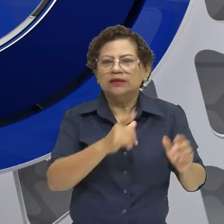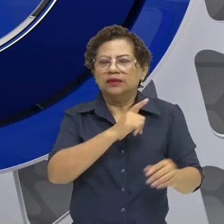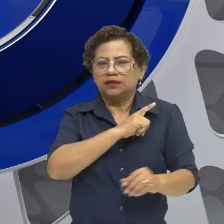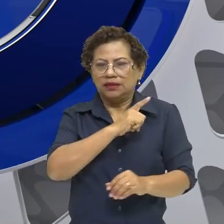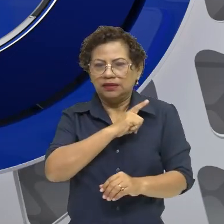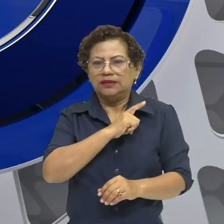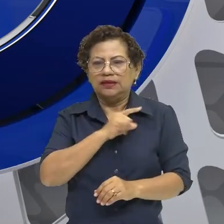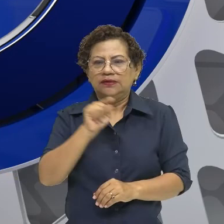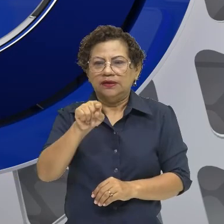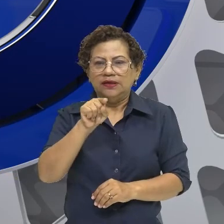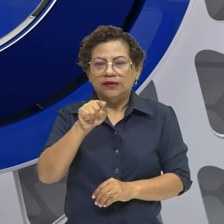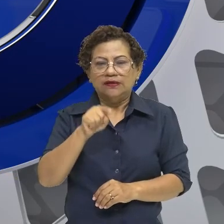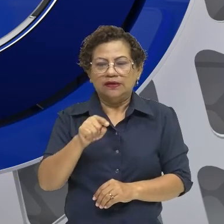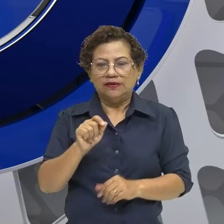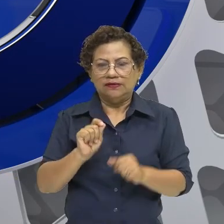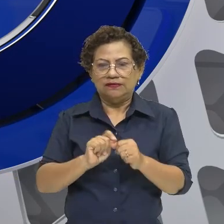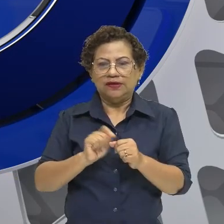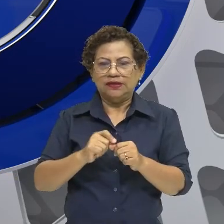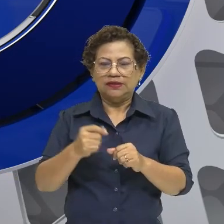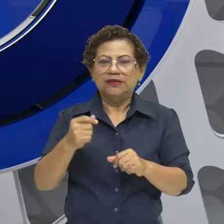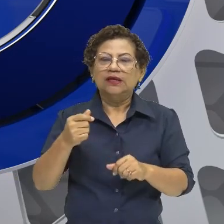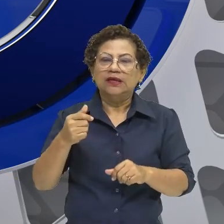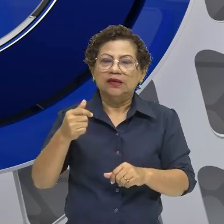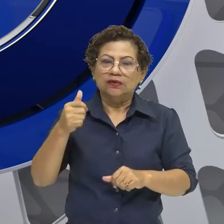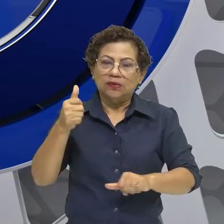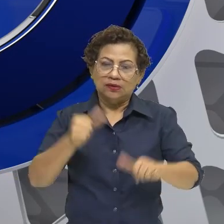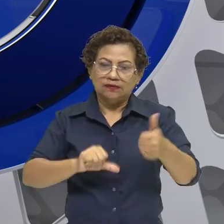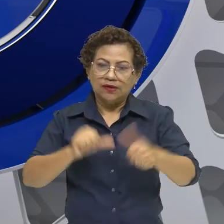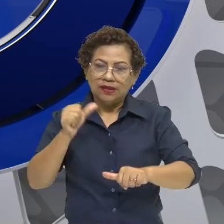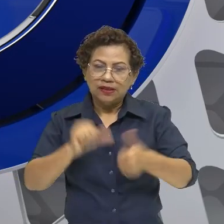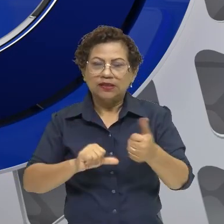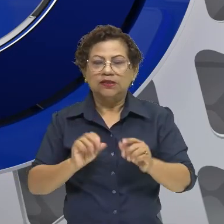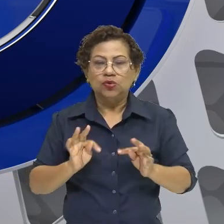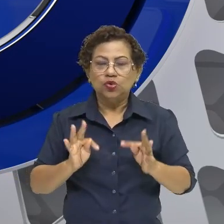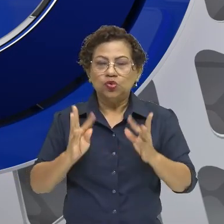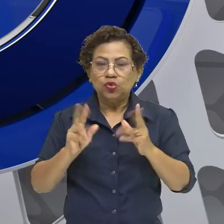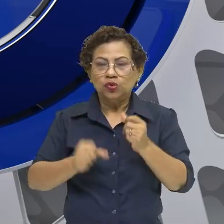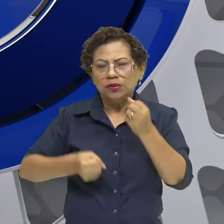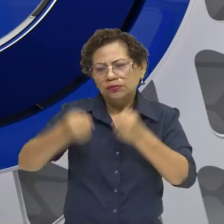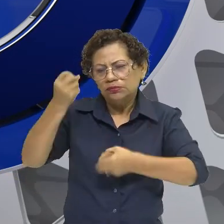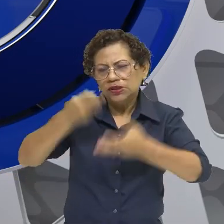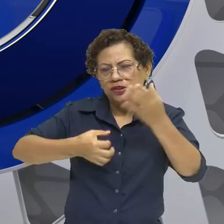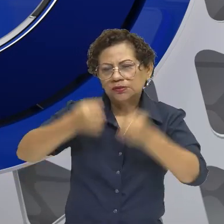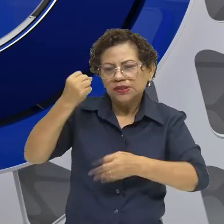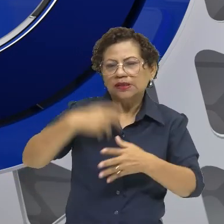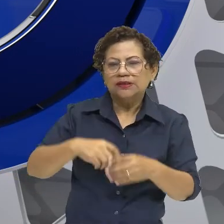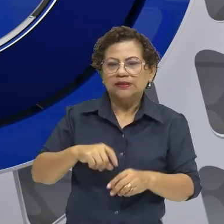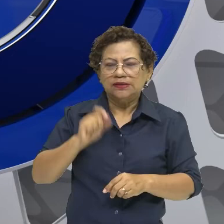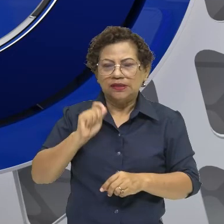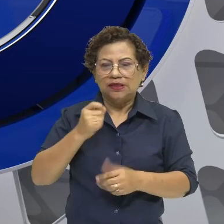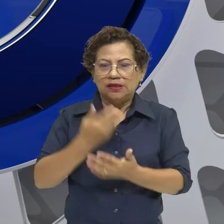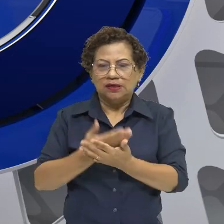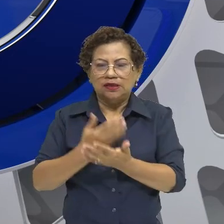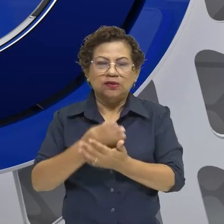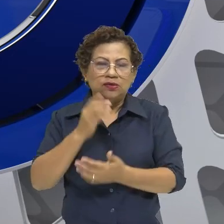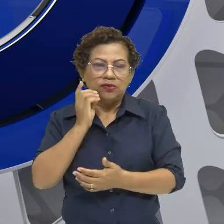fazer avaliação hoje, é um momento muito importante, de pegar, fazer essas anotações. Então, nós falamos dos primórdios,